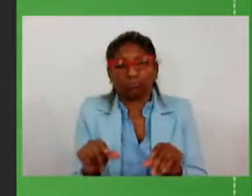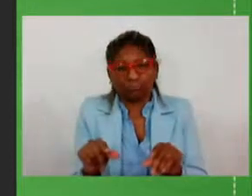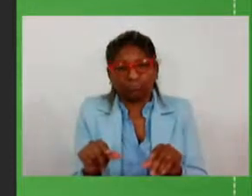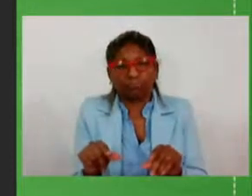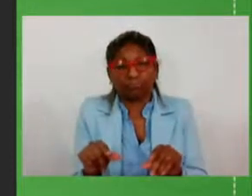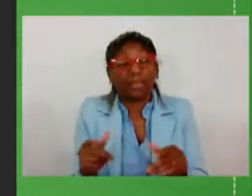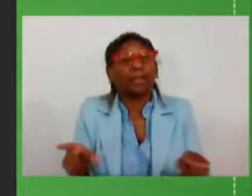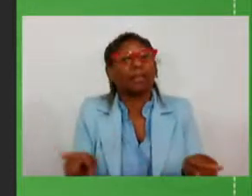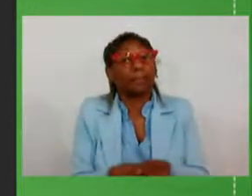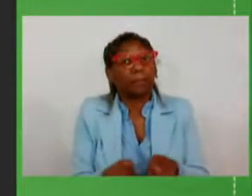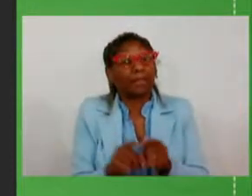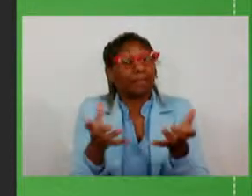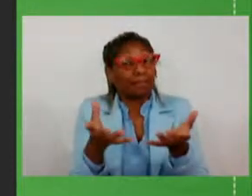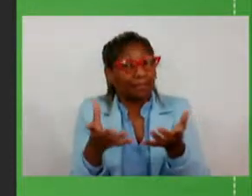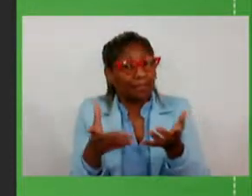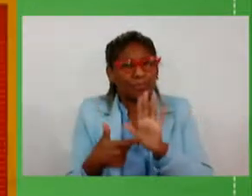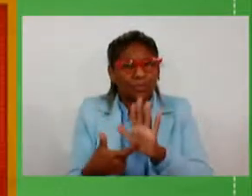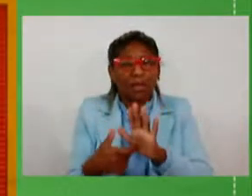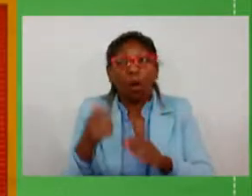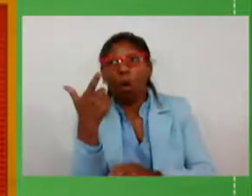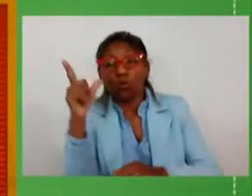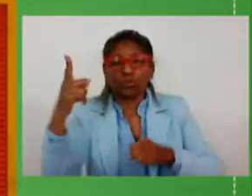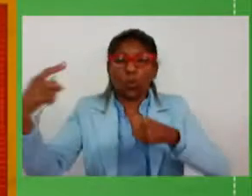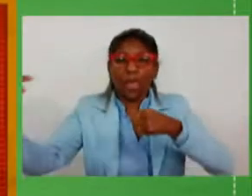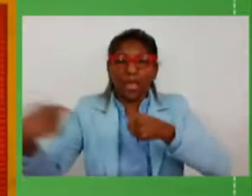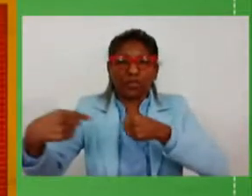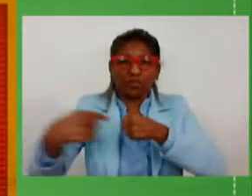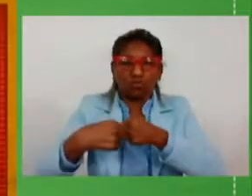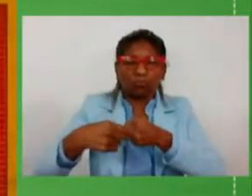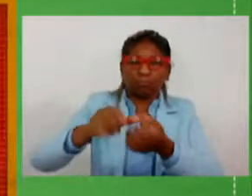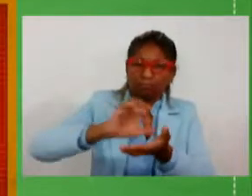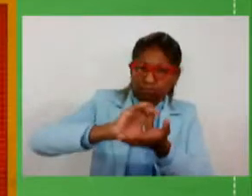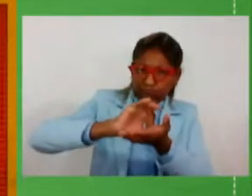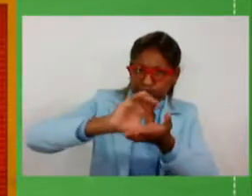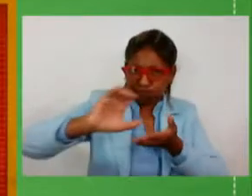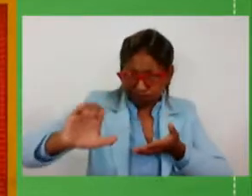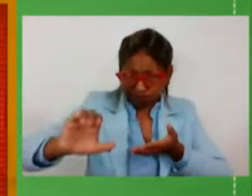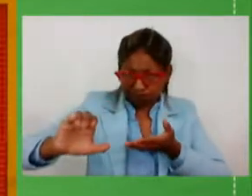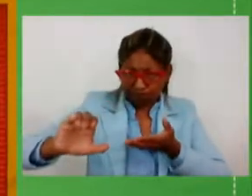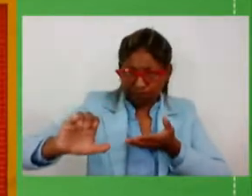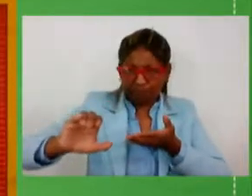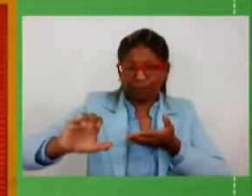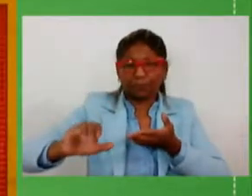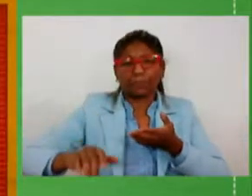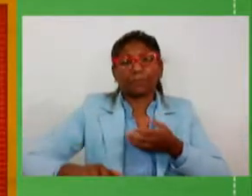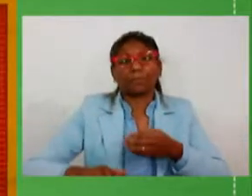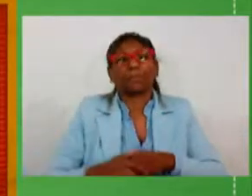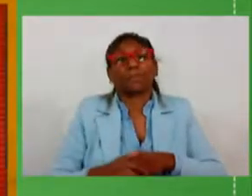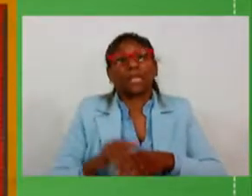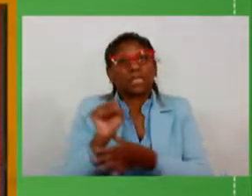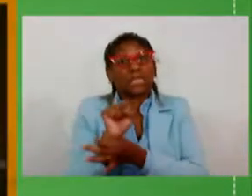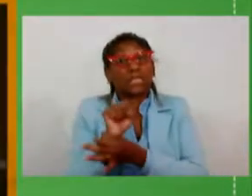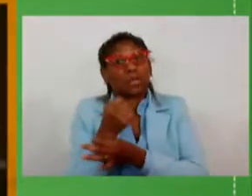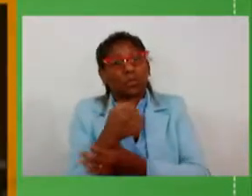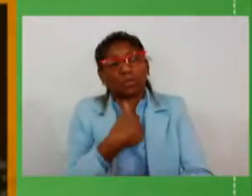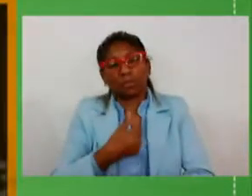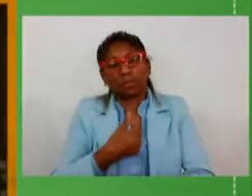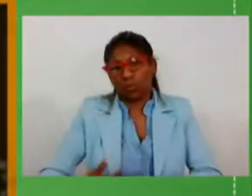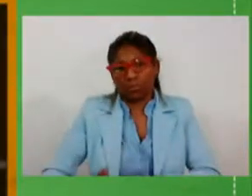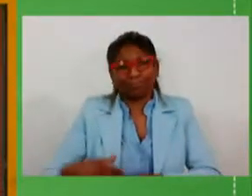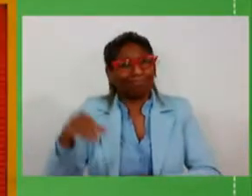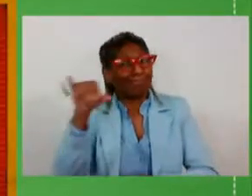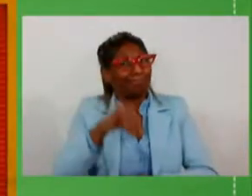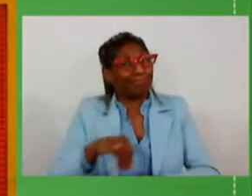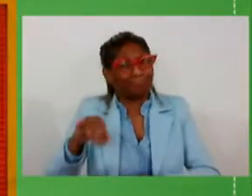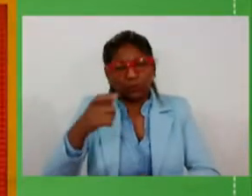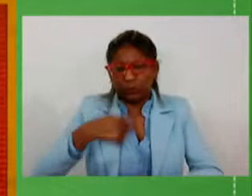também um eixo de investimento Ranolfo sempre fala que é segurança pública o tripé do investimento